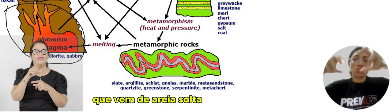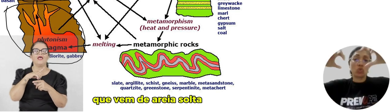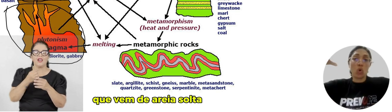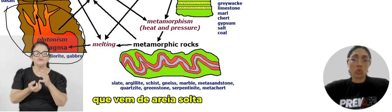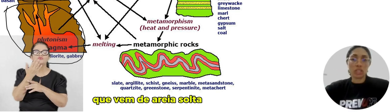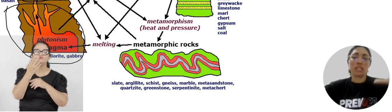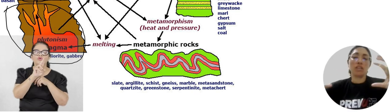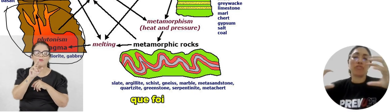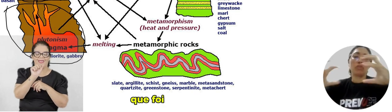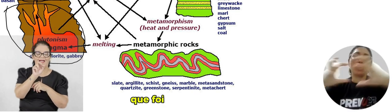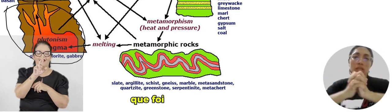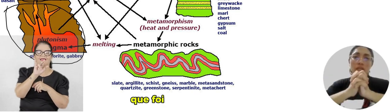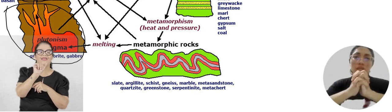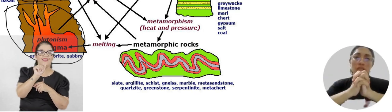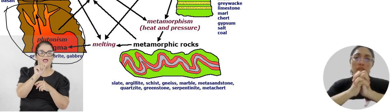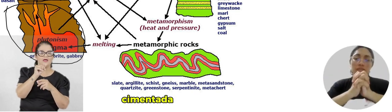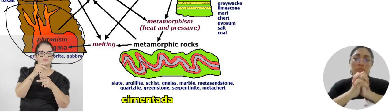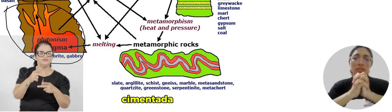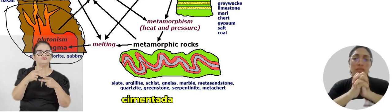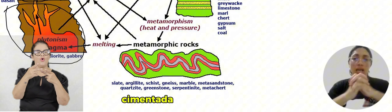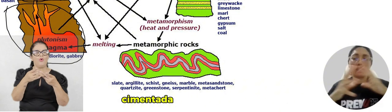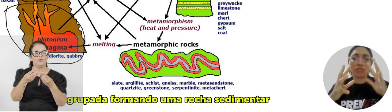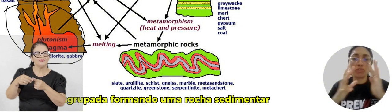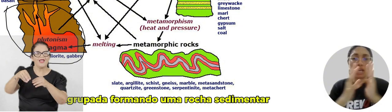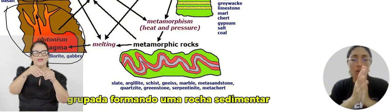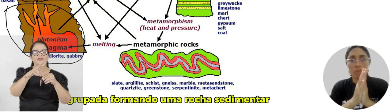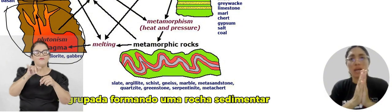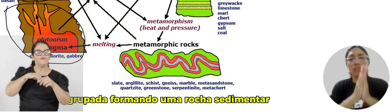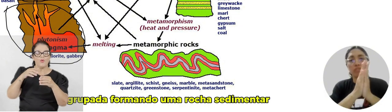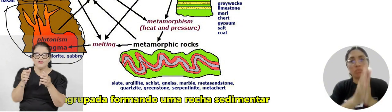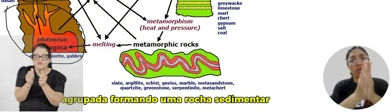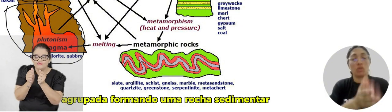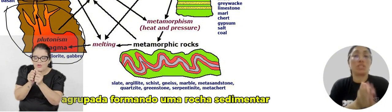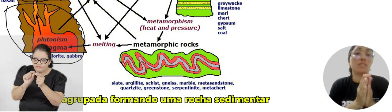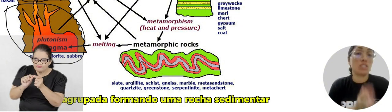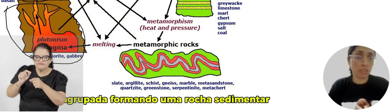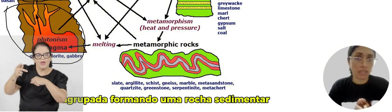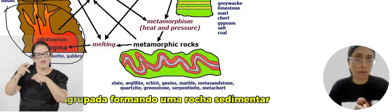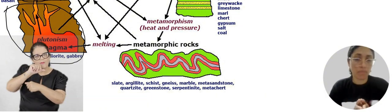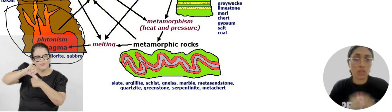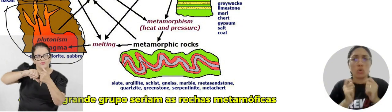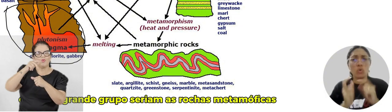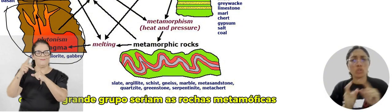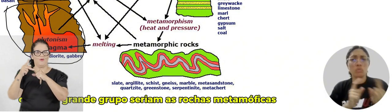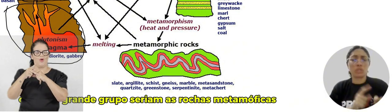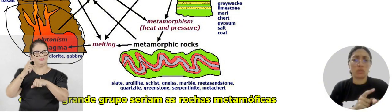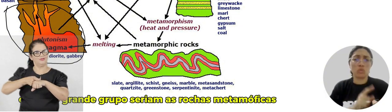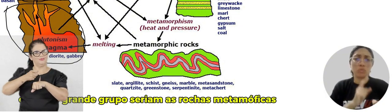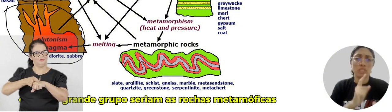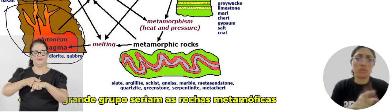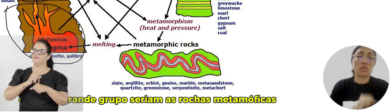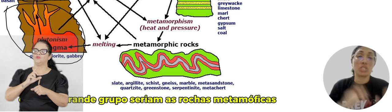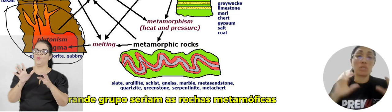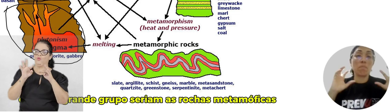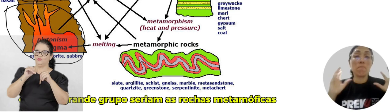solta, que foi cimentada, que foi agrupada, formando uma rocha sedimentar. O último grande